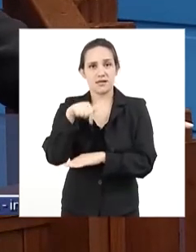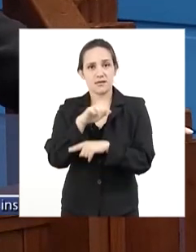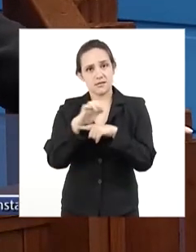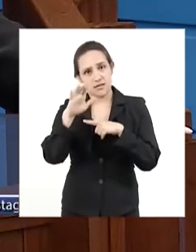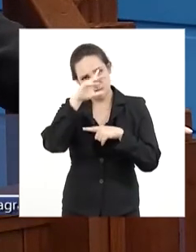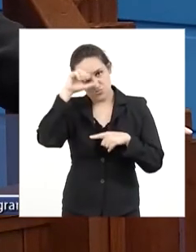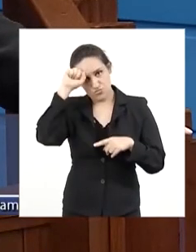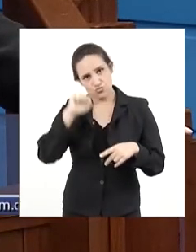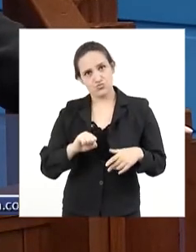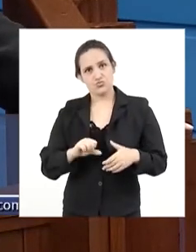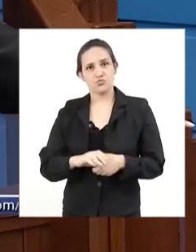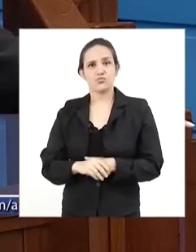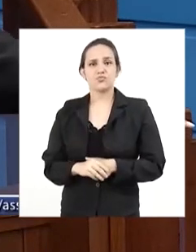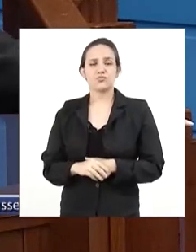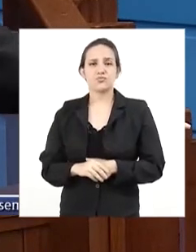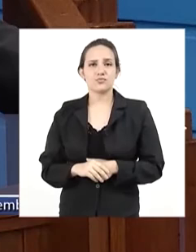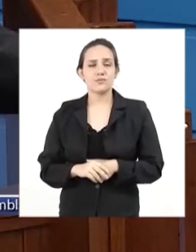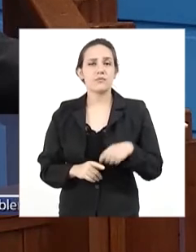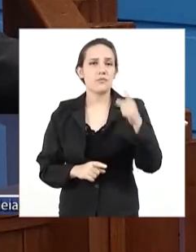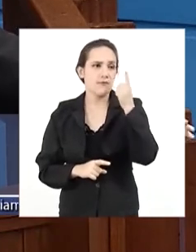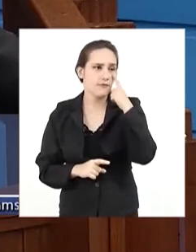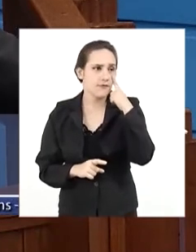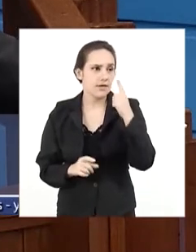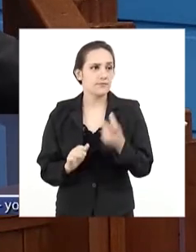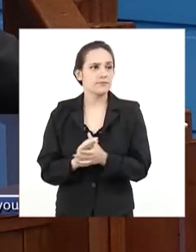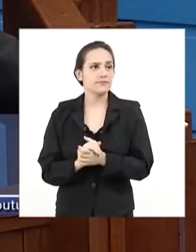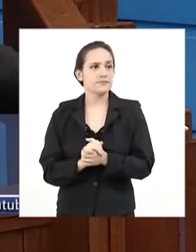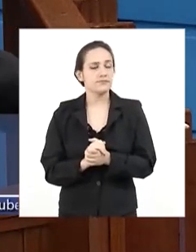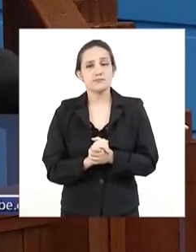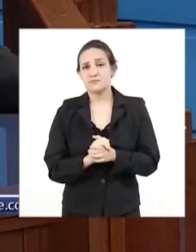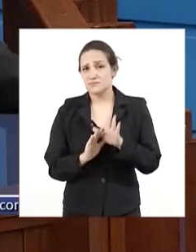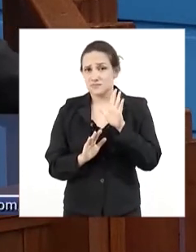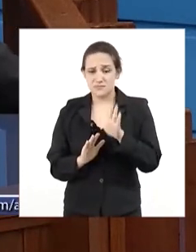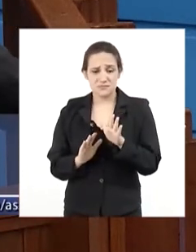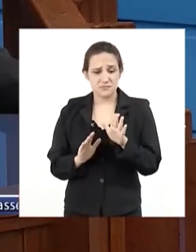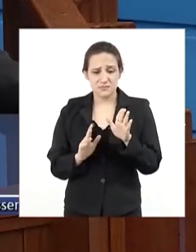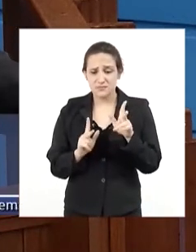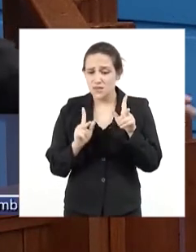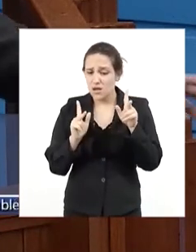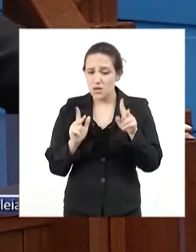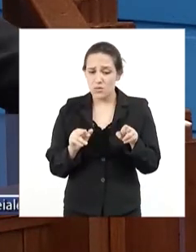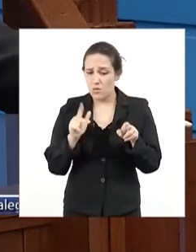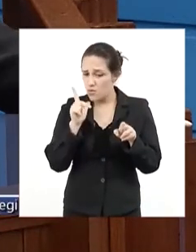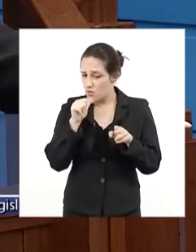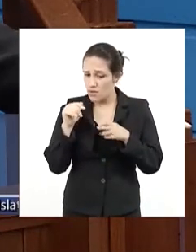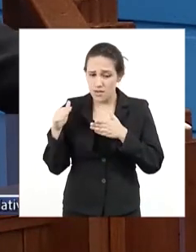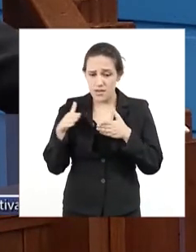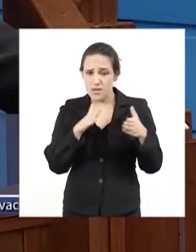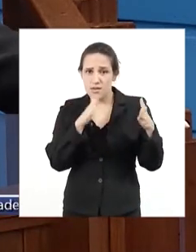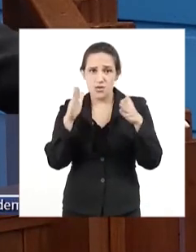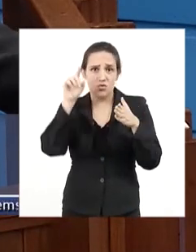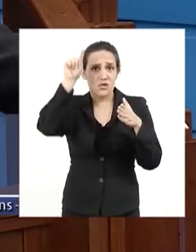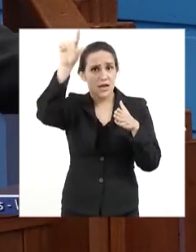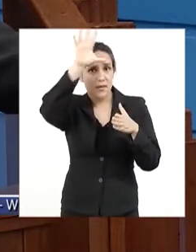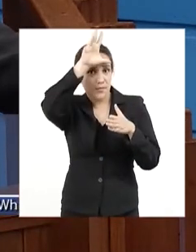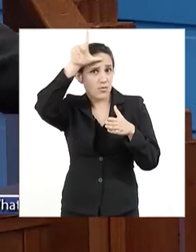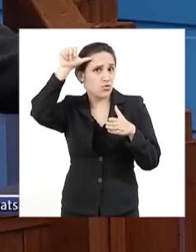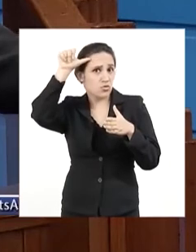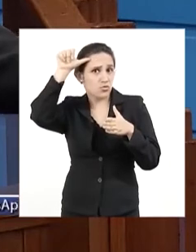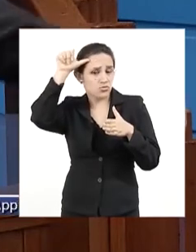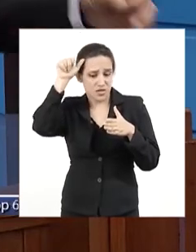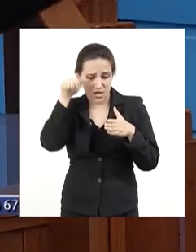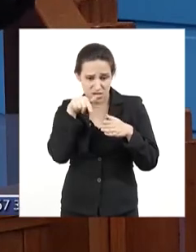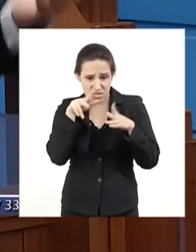você vê praticamente os mesmos rios, rios que cruzam o Mato Grosso e desaguam no Mato Grosso do Sul, lá o governo,